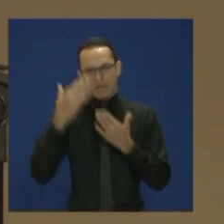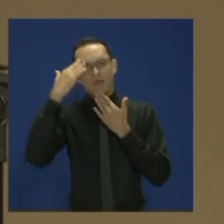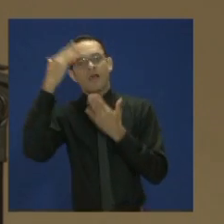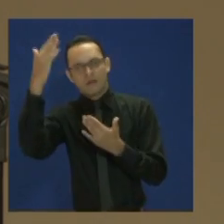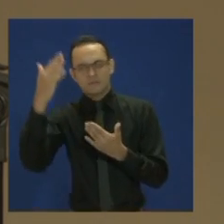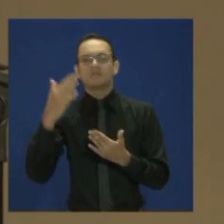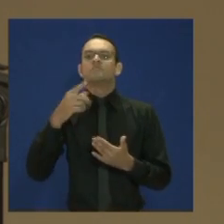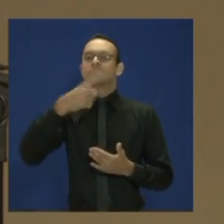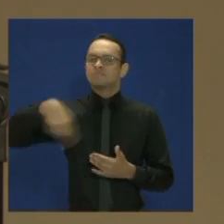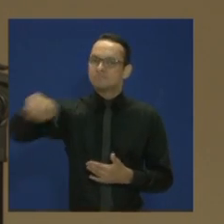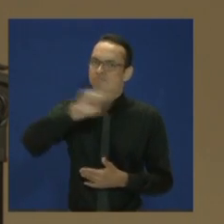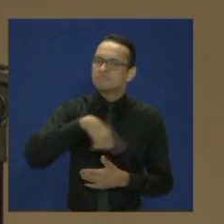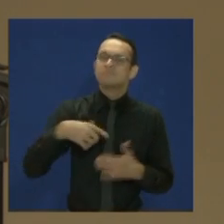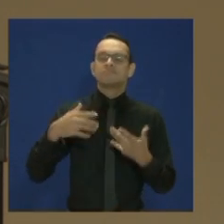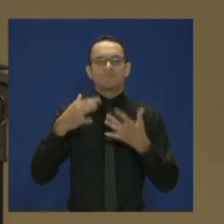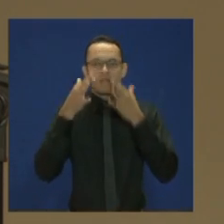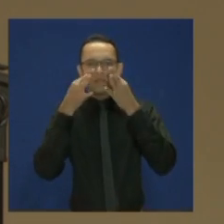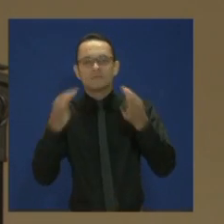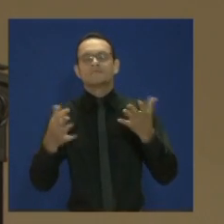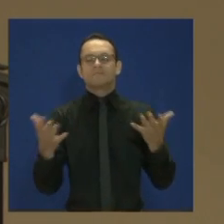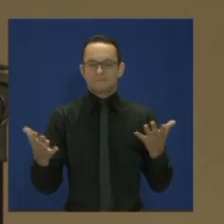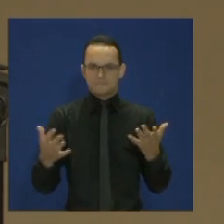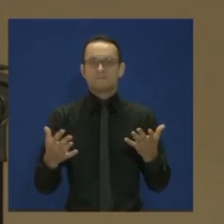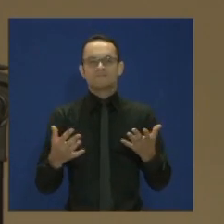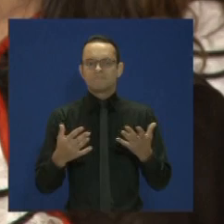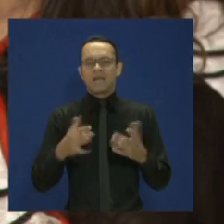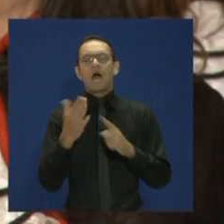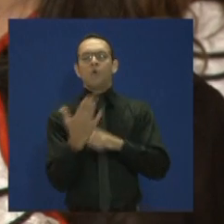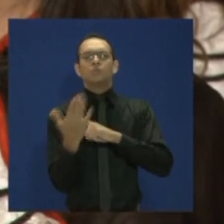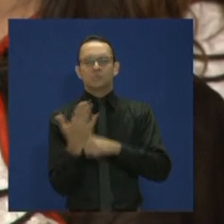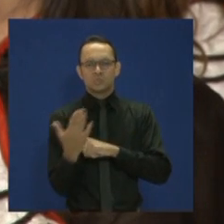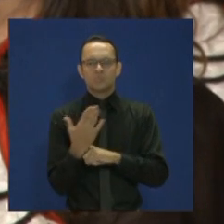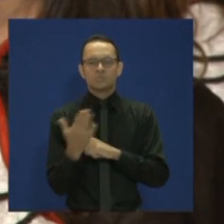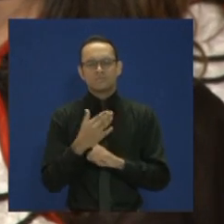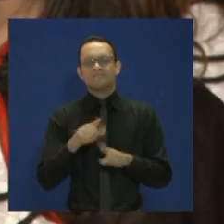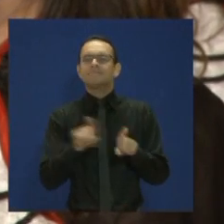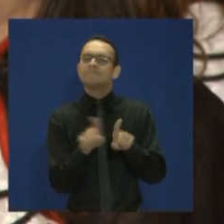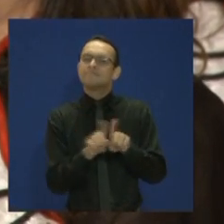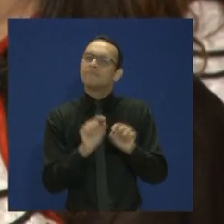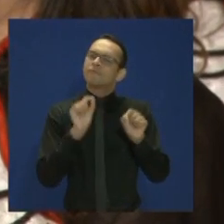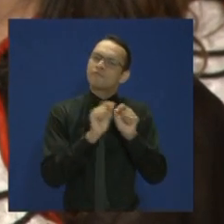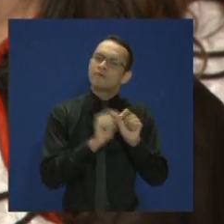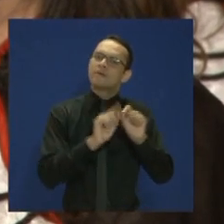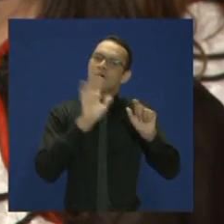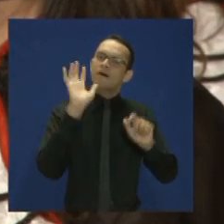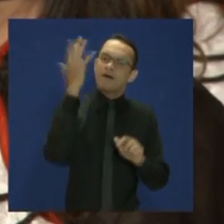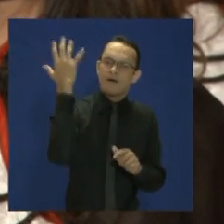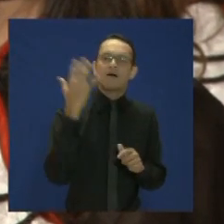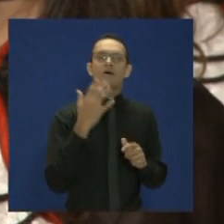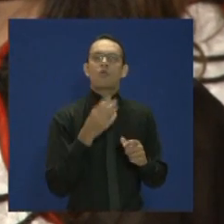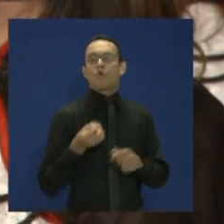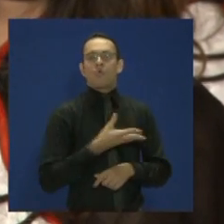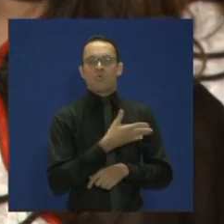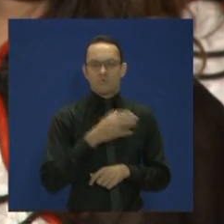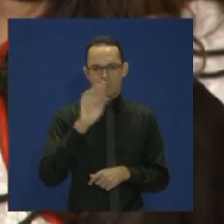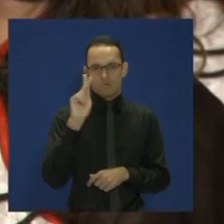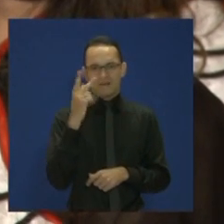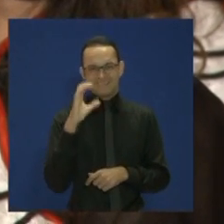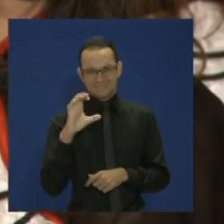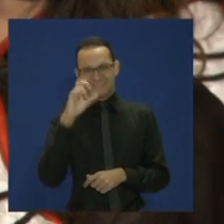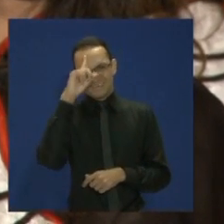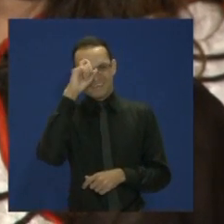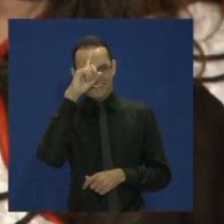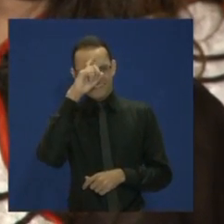deputados tratam essa universidade, e tem nos ajudado a realizar esse sonho, que é ter um novo hospital das clínicas.